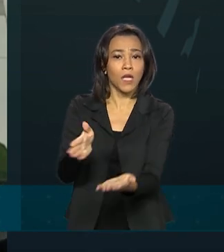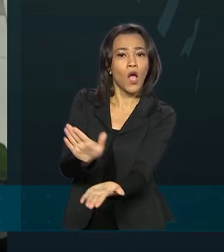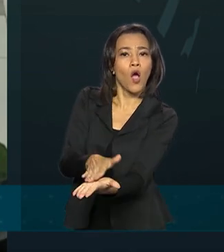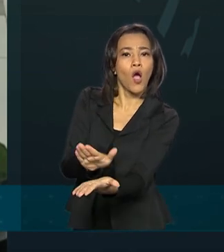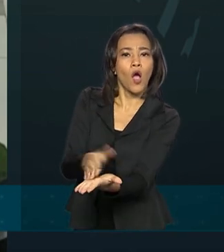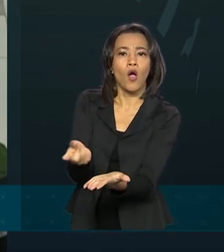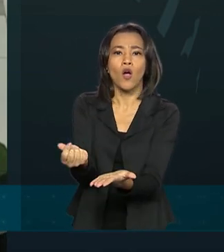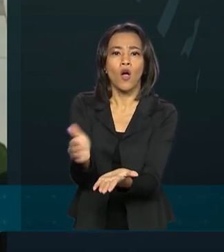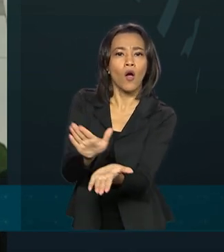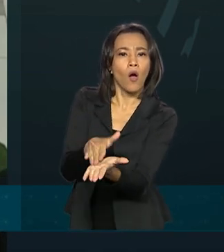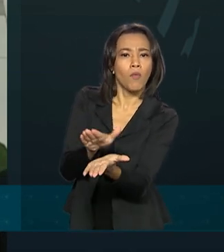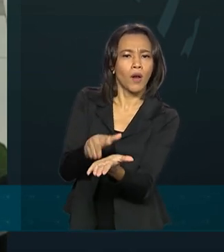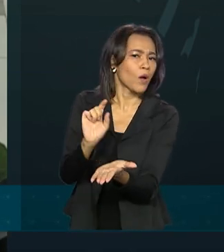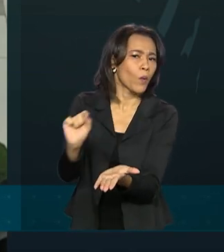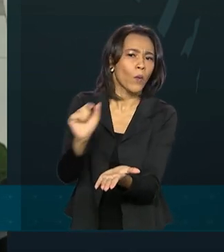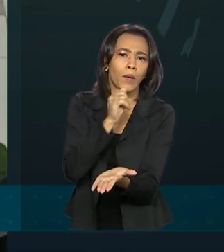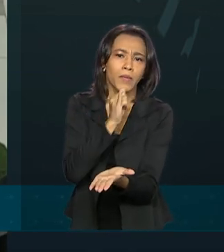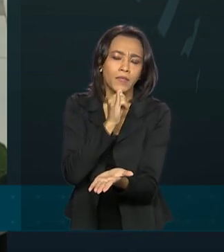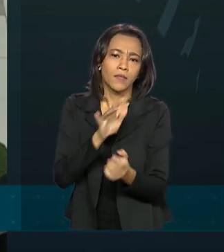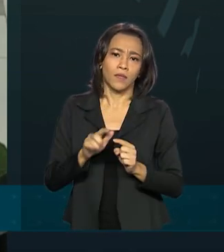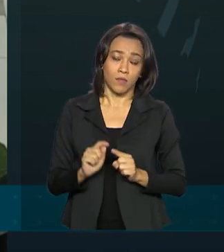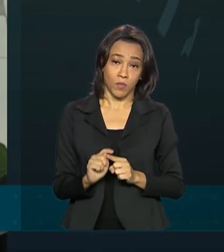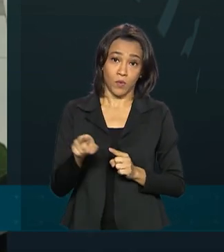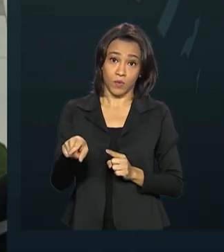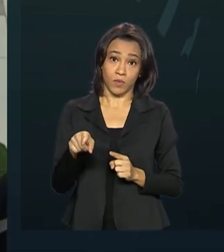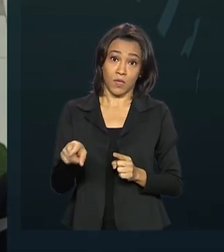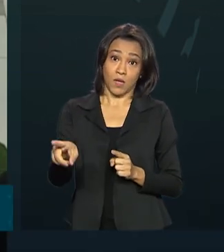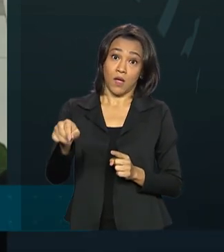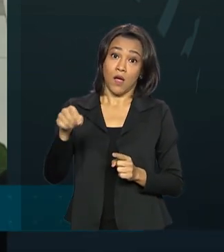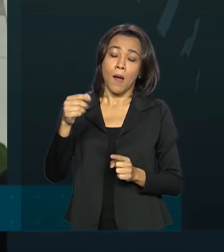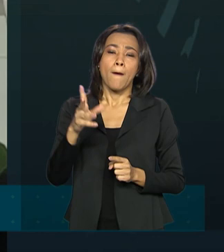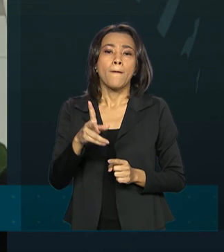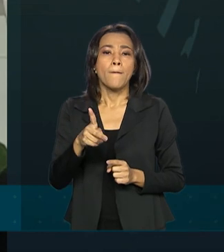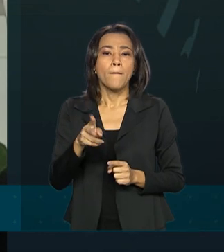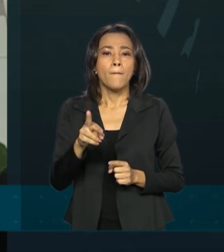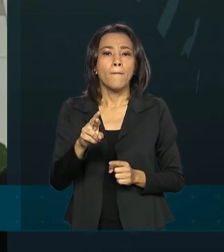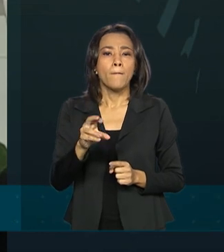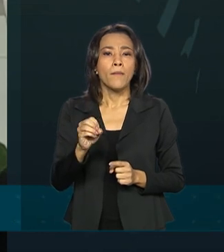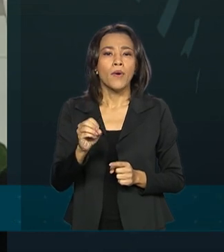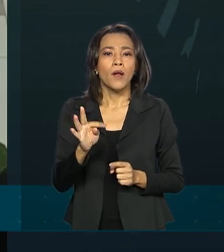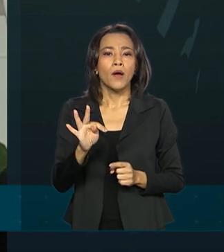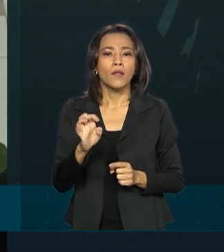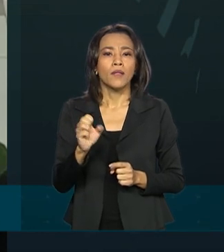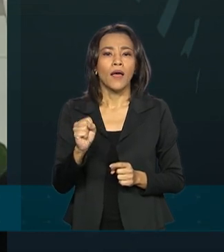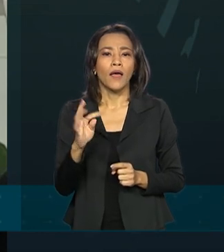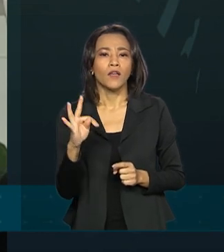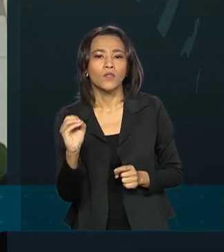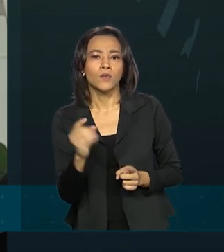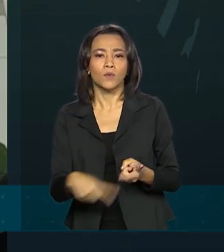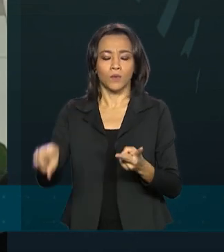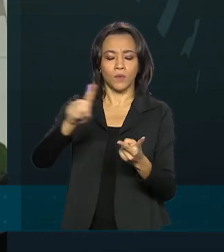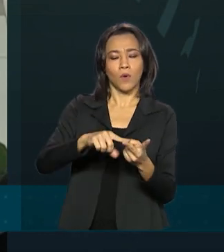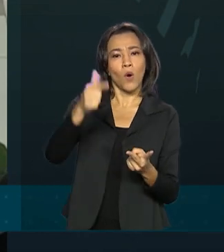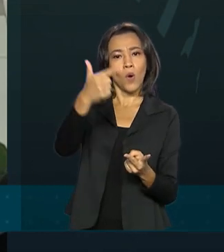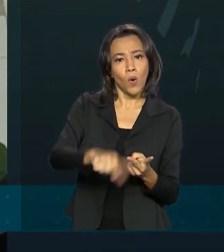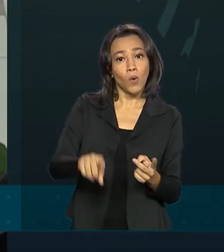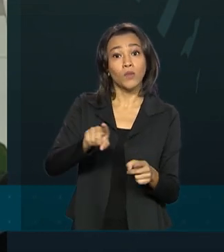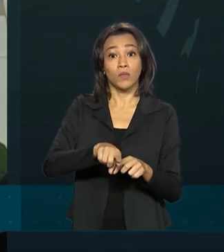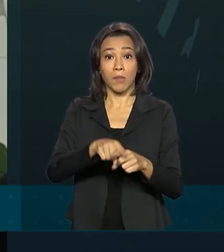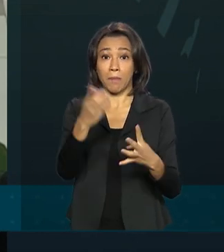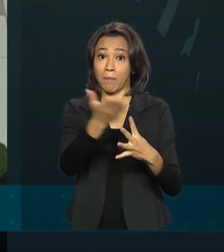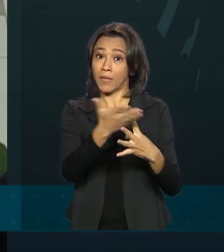Nós, exemplo, suspendemos os protestos, nós também suspendemos as rescisões de